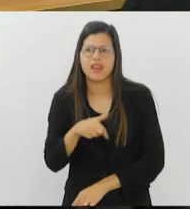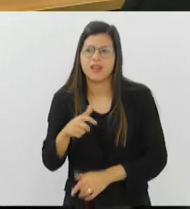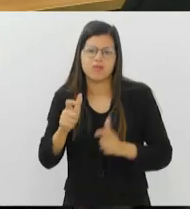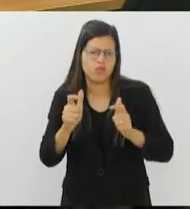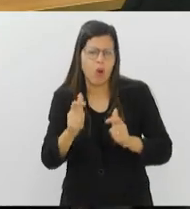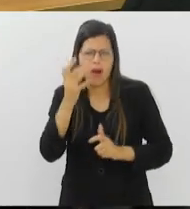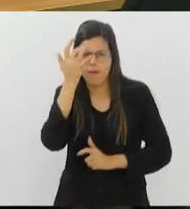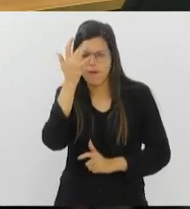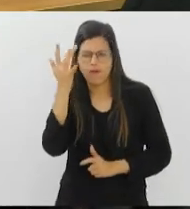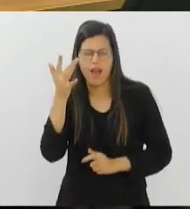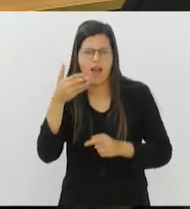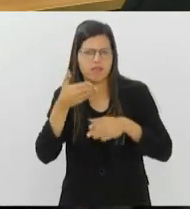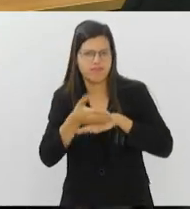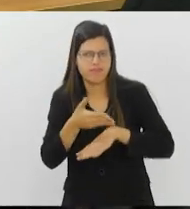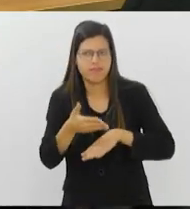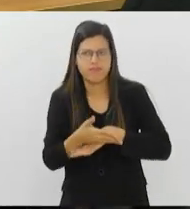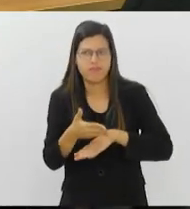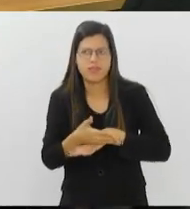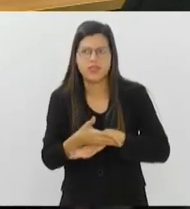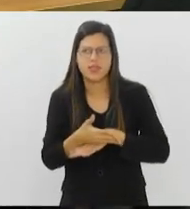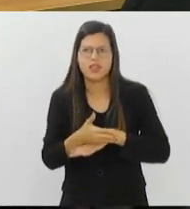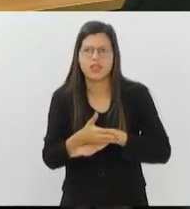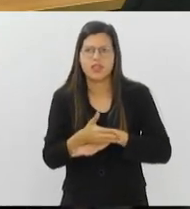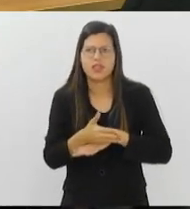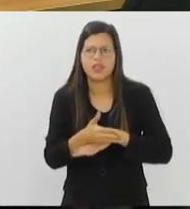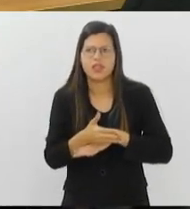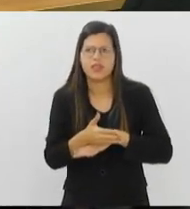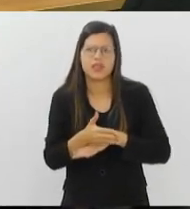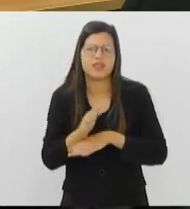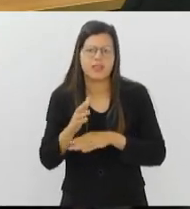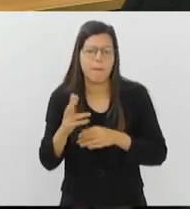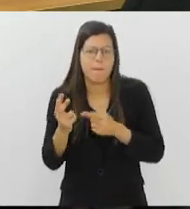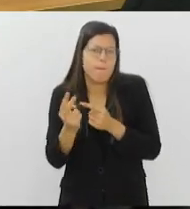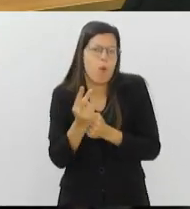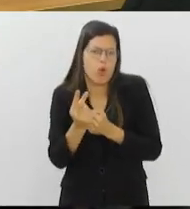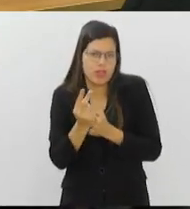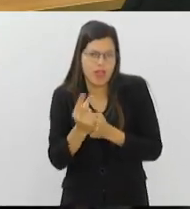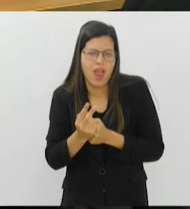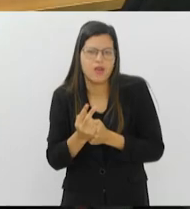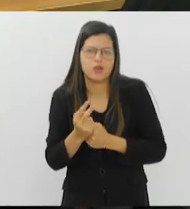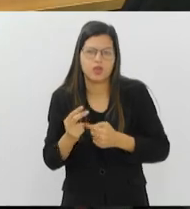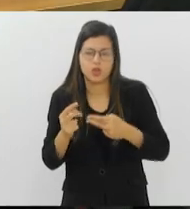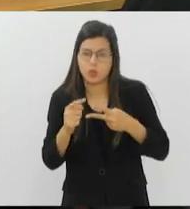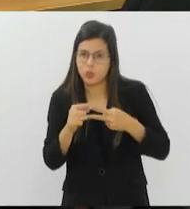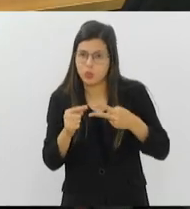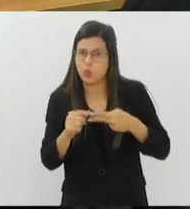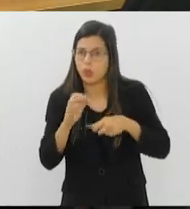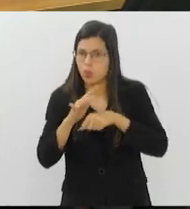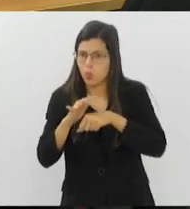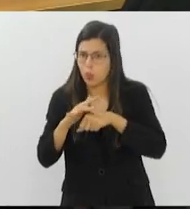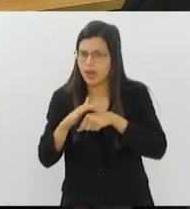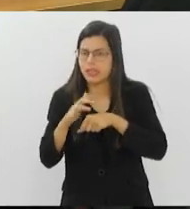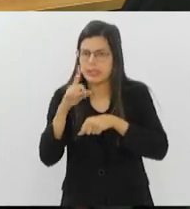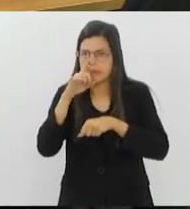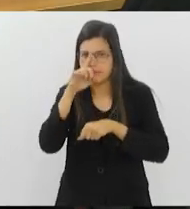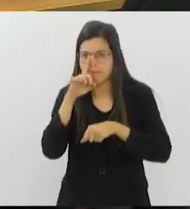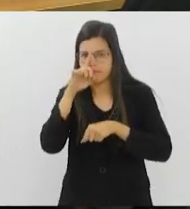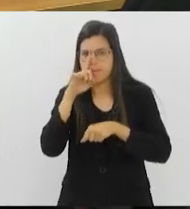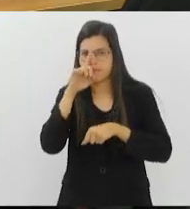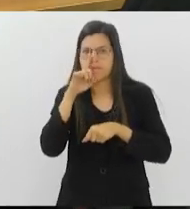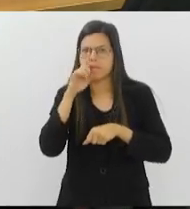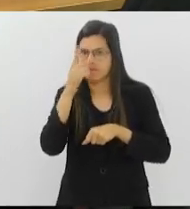acesso e você tira um problema, né? Você se protege de duas doenças perigosas aí que têm até matado gente.